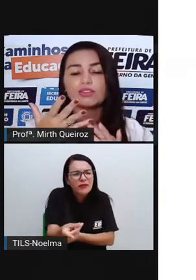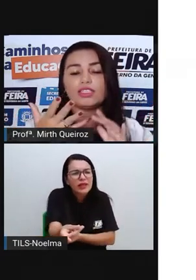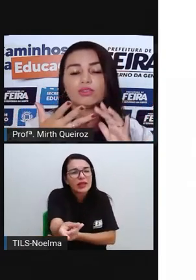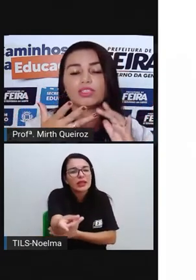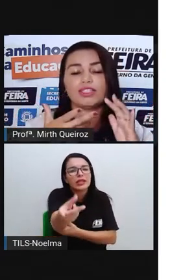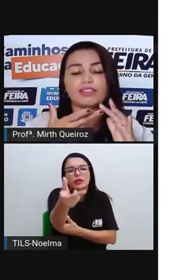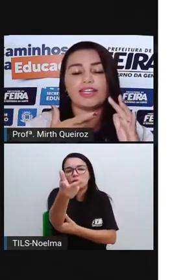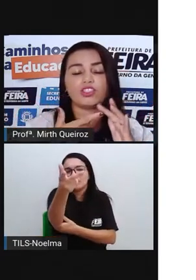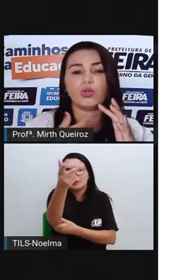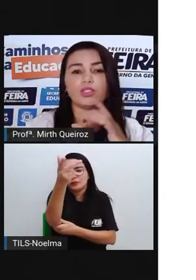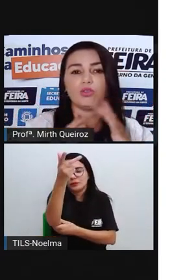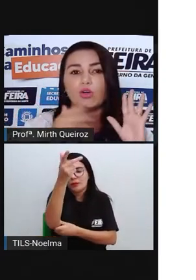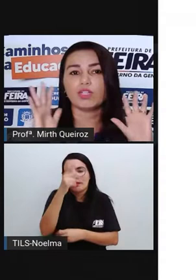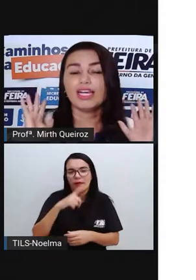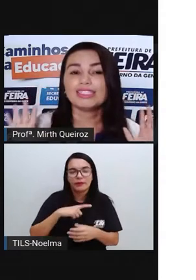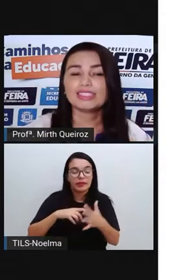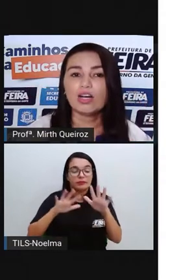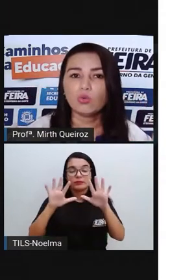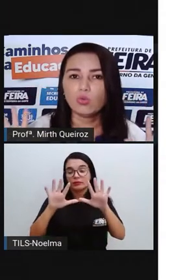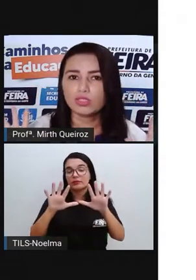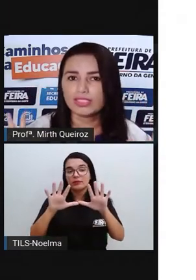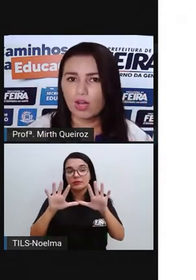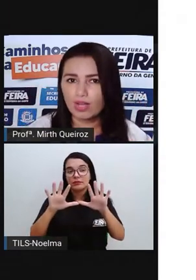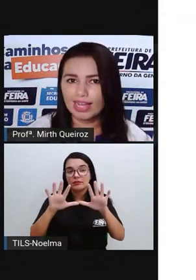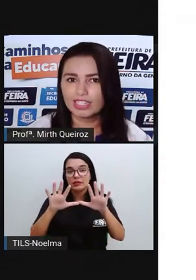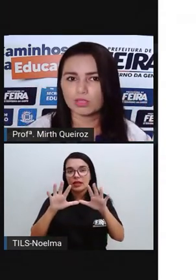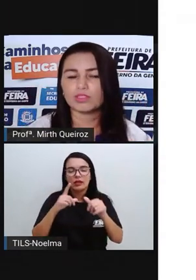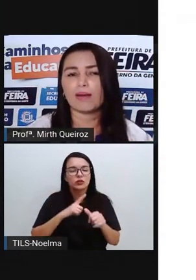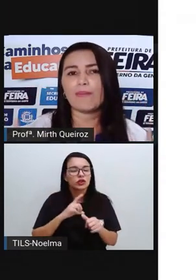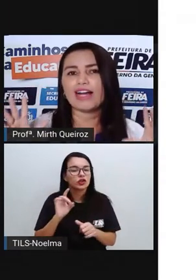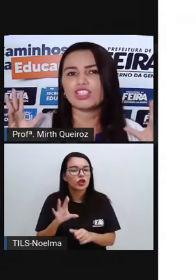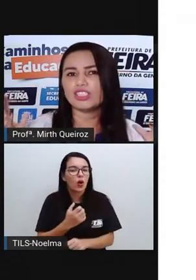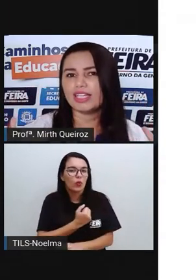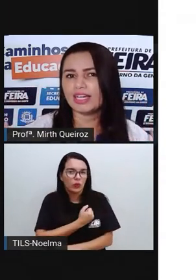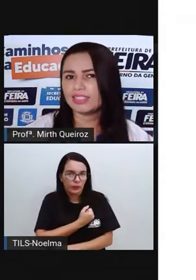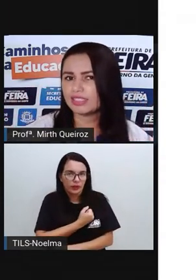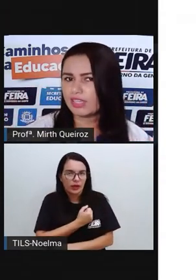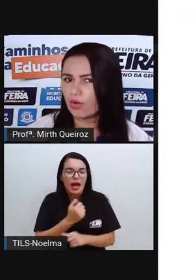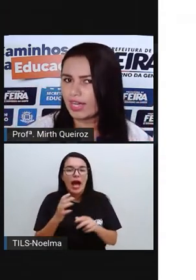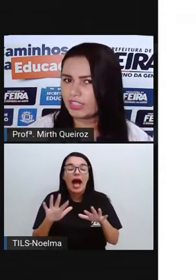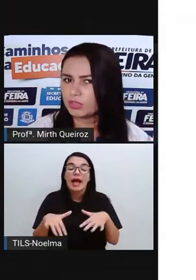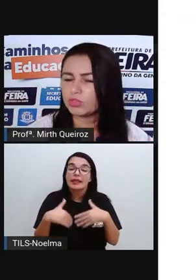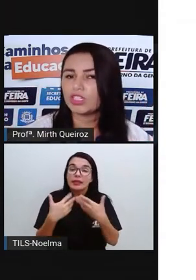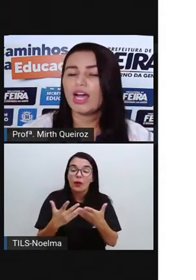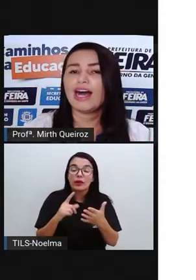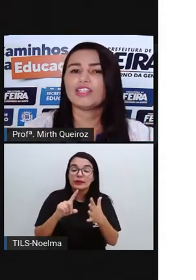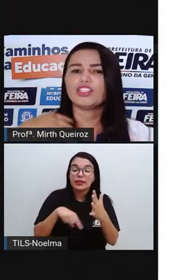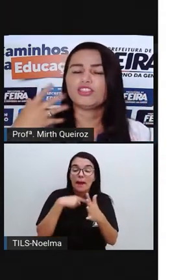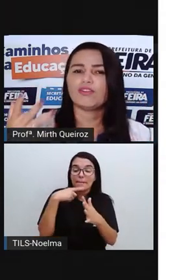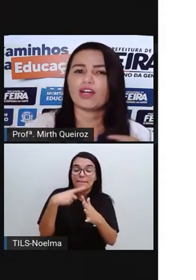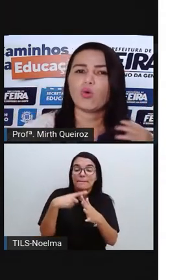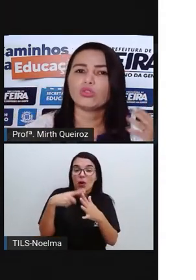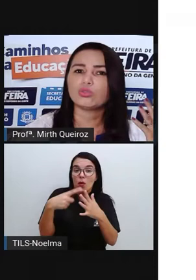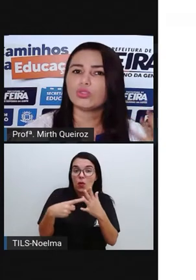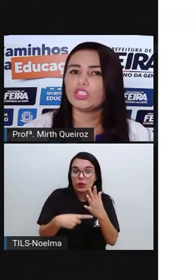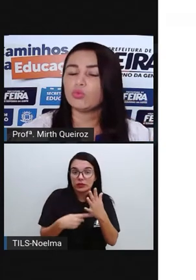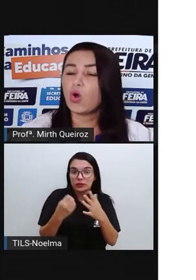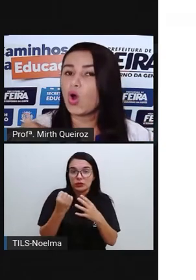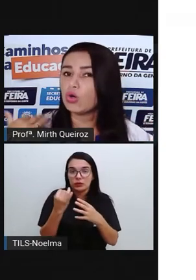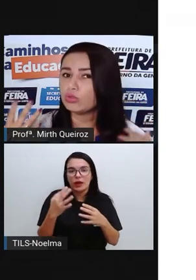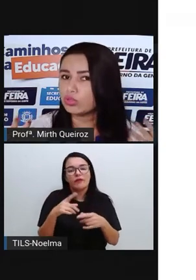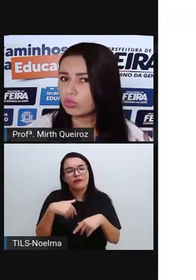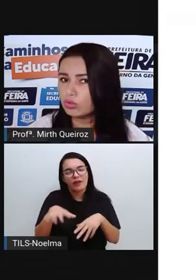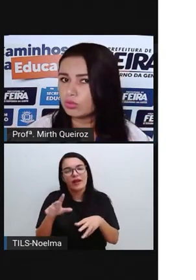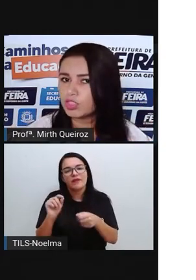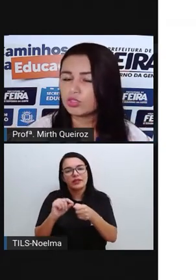três, quatro, cinco, seis, sete, oito, nove. São os algarismos. A partir desses algarismos, a gente vai construindo